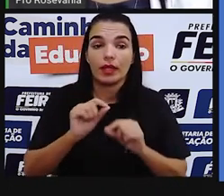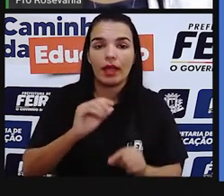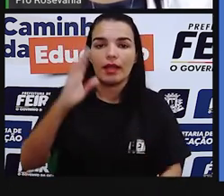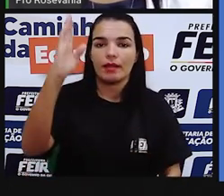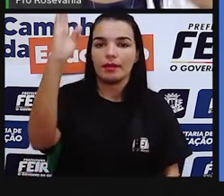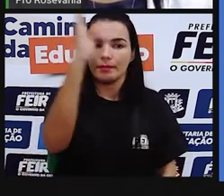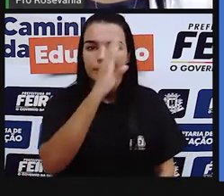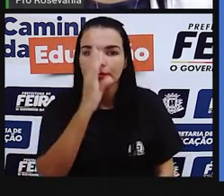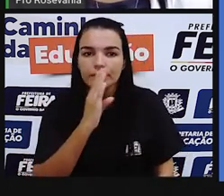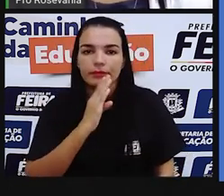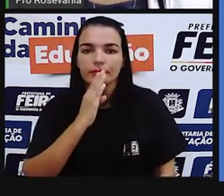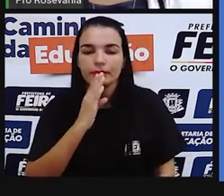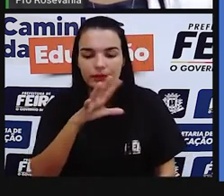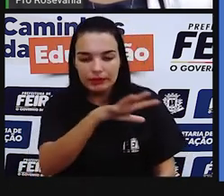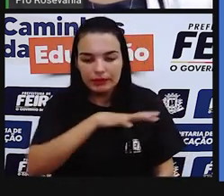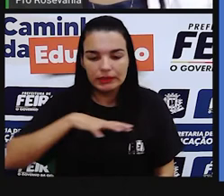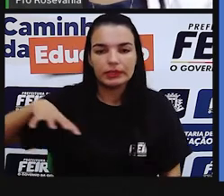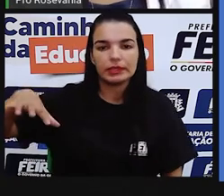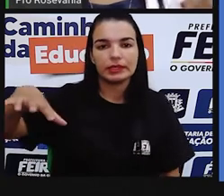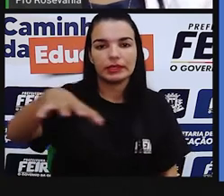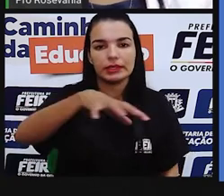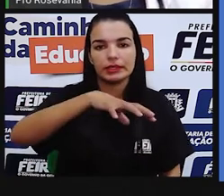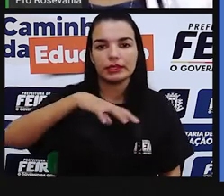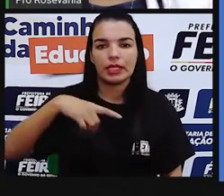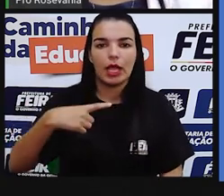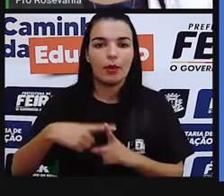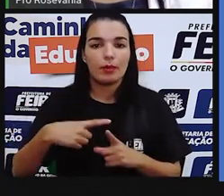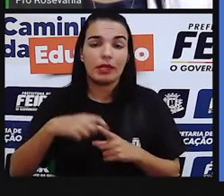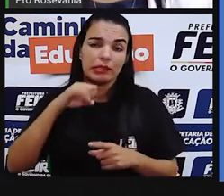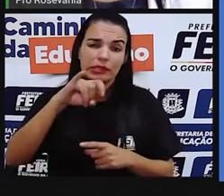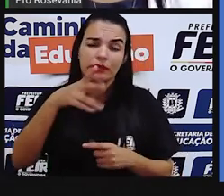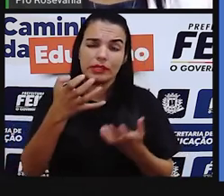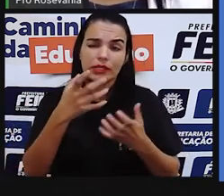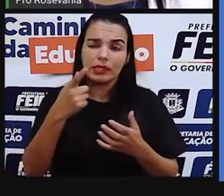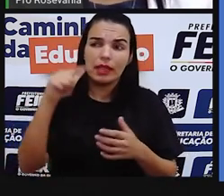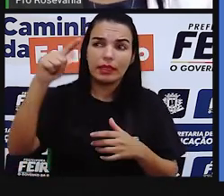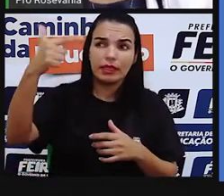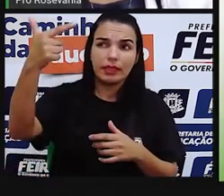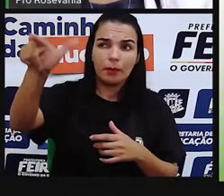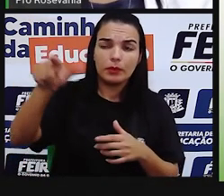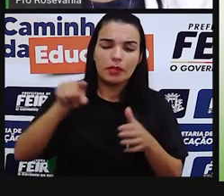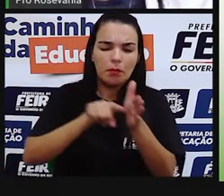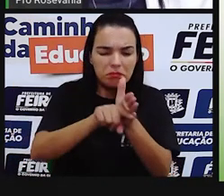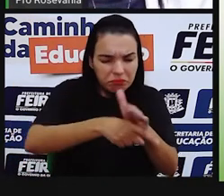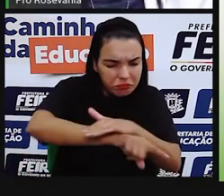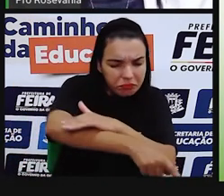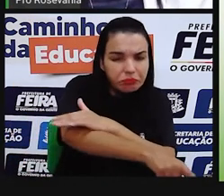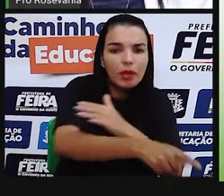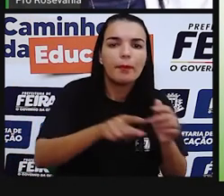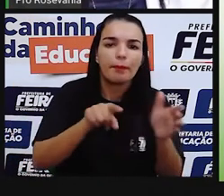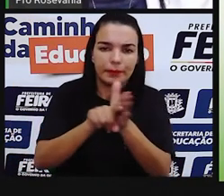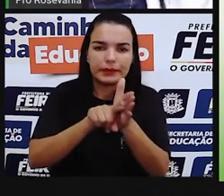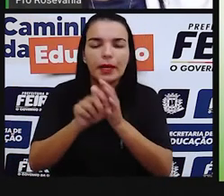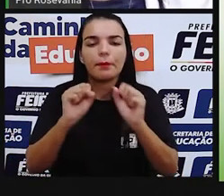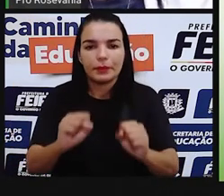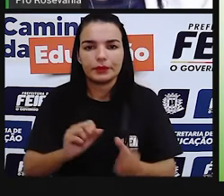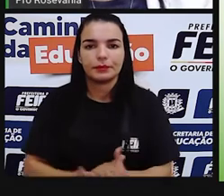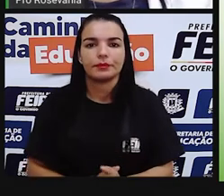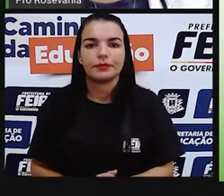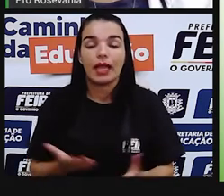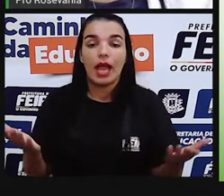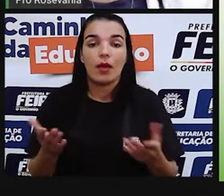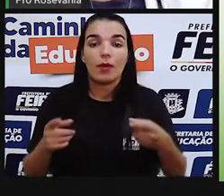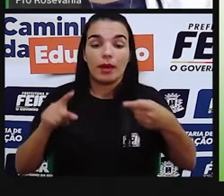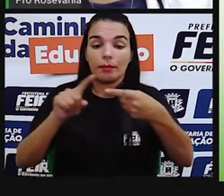brasileira, não é é brasileira. É algo que, se você quiser aproximar, você pode fazer uma coisa perfeita. Vamos lá, os